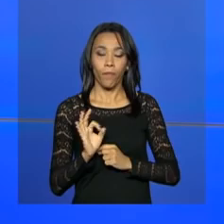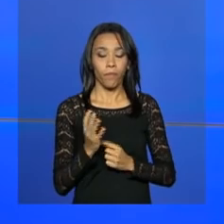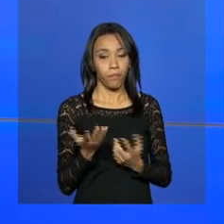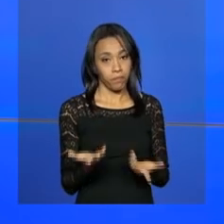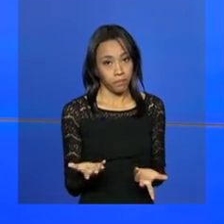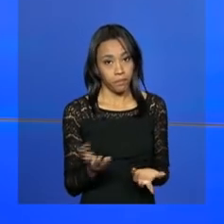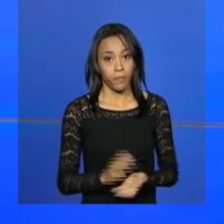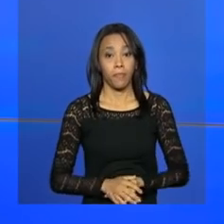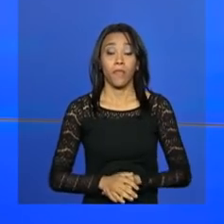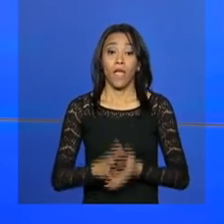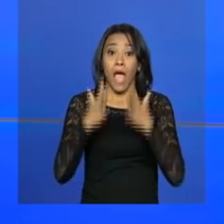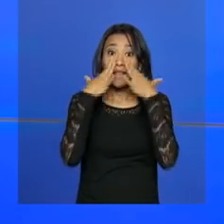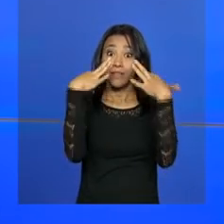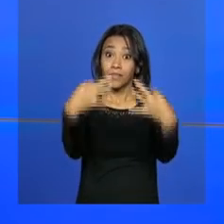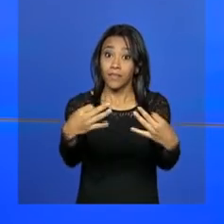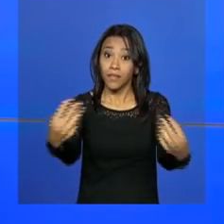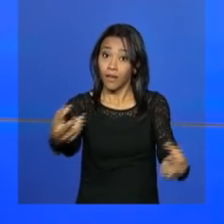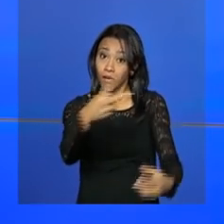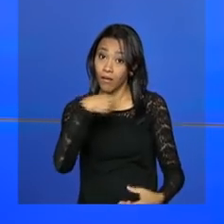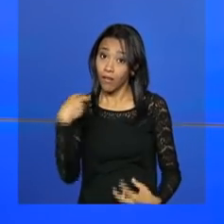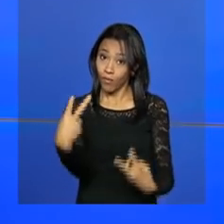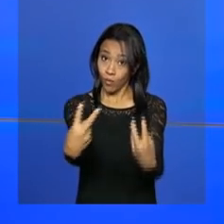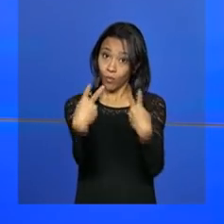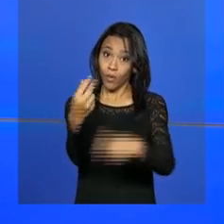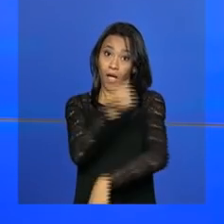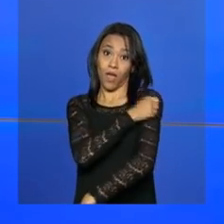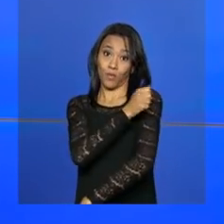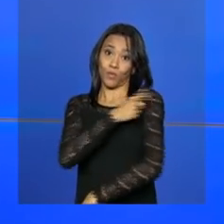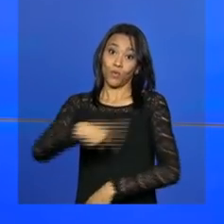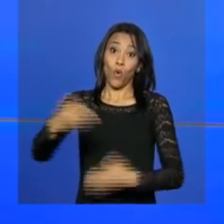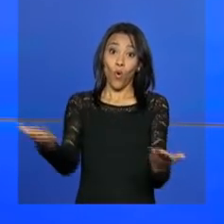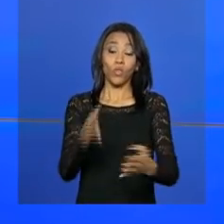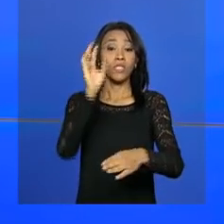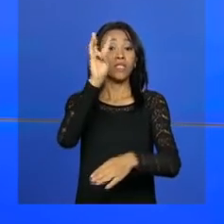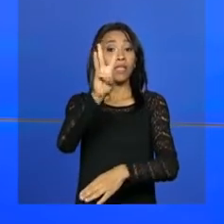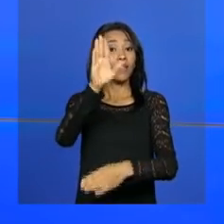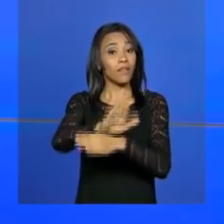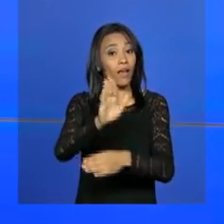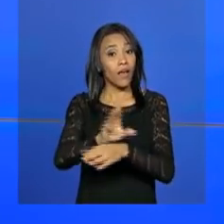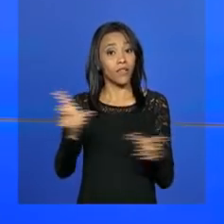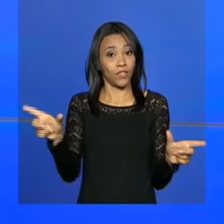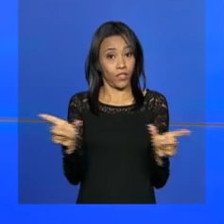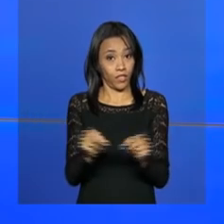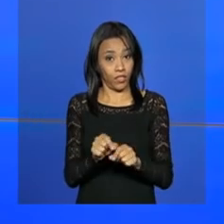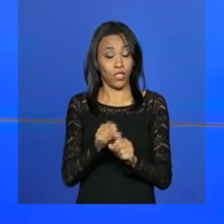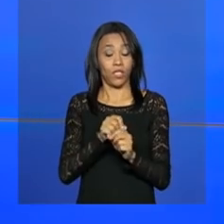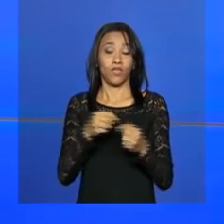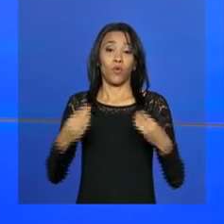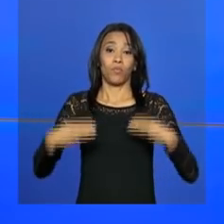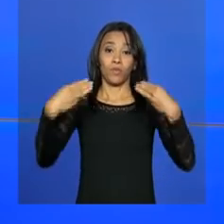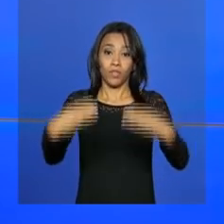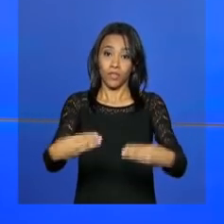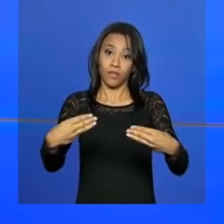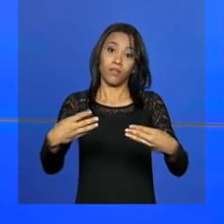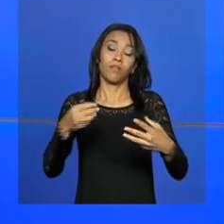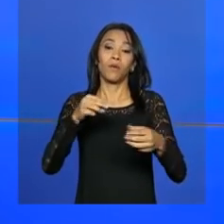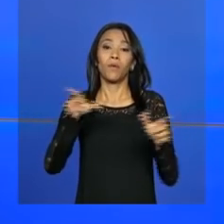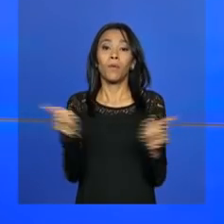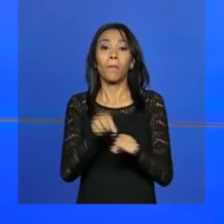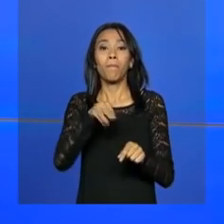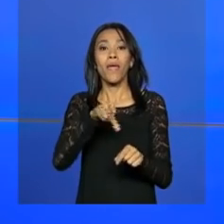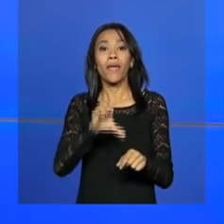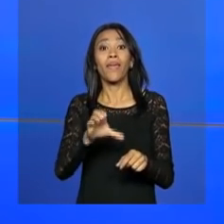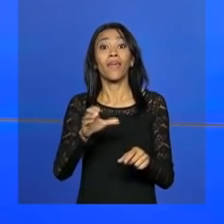E atenção, estudantes. Hoje, às três da tarde, o ministro da Educação, Aloysio Mercadante, lança em Brasília o sistema de